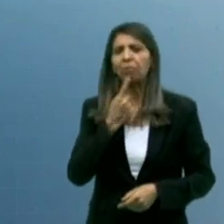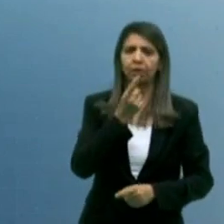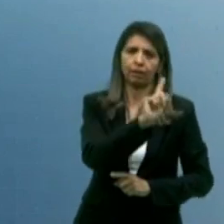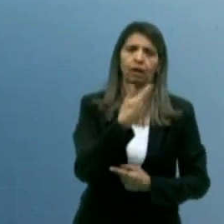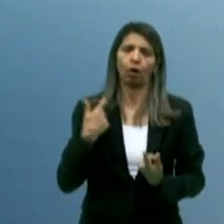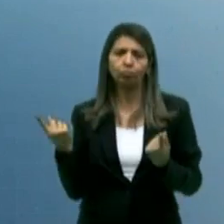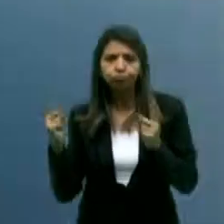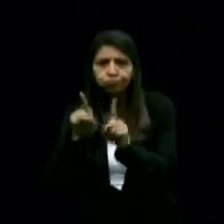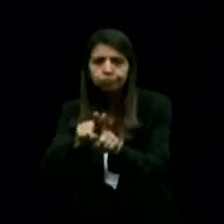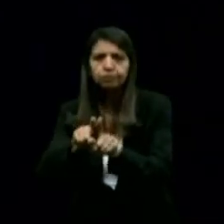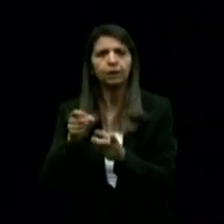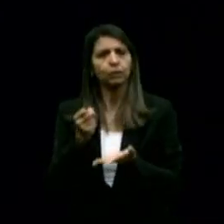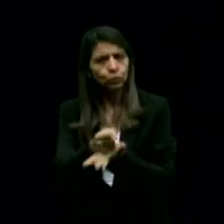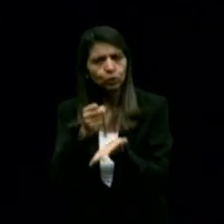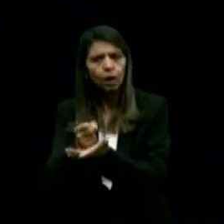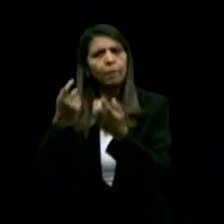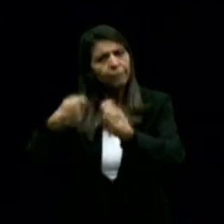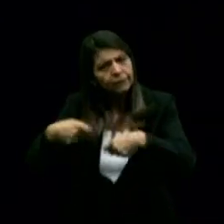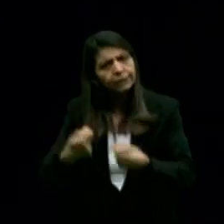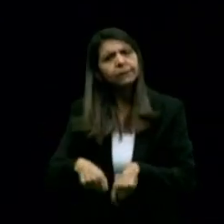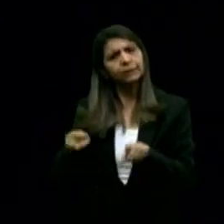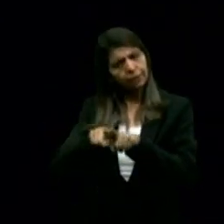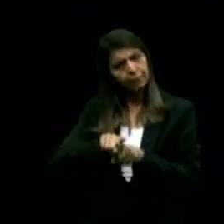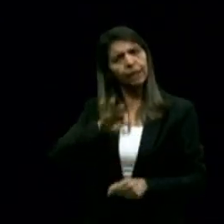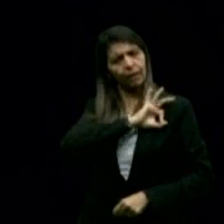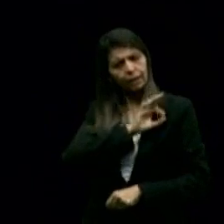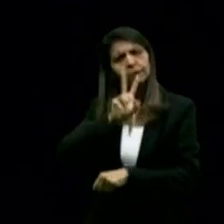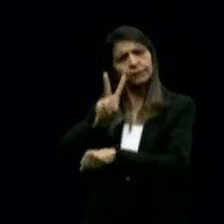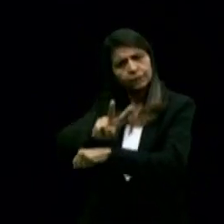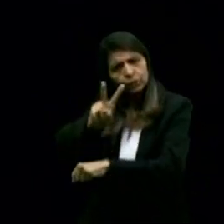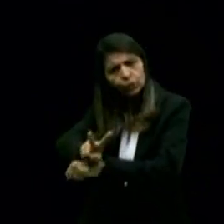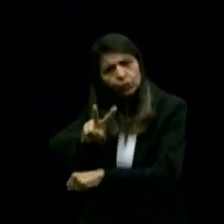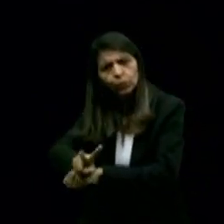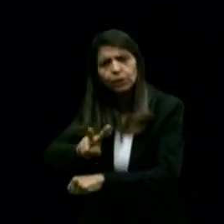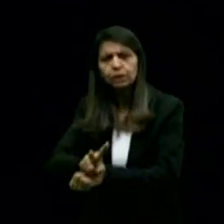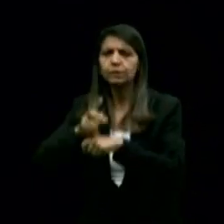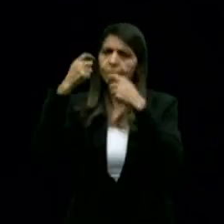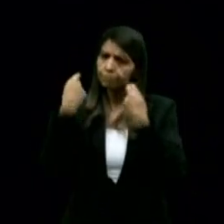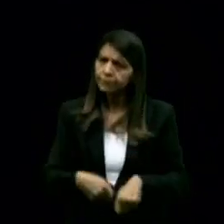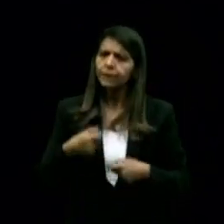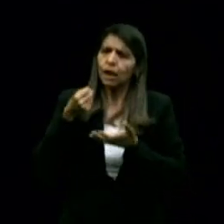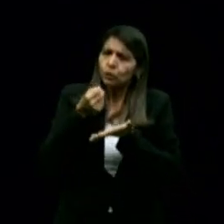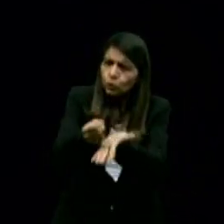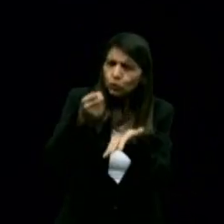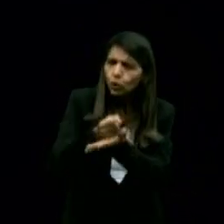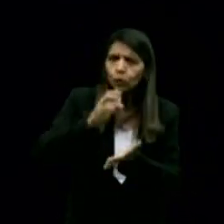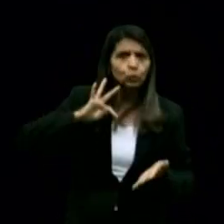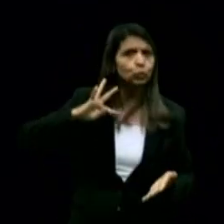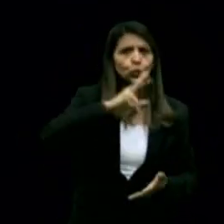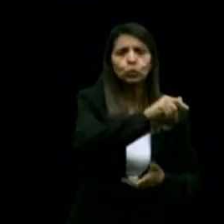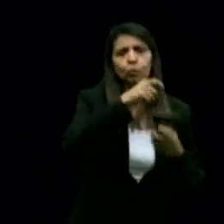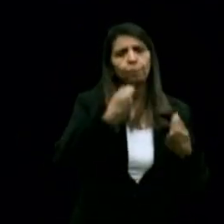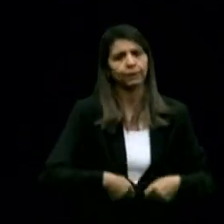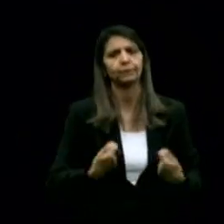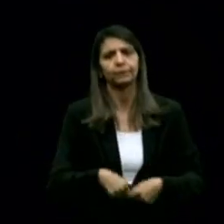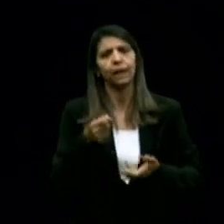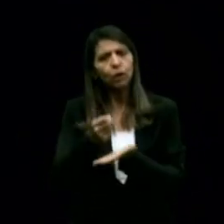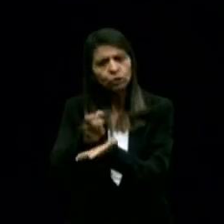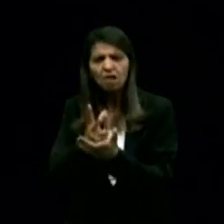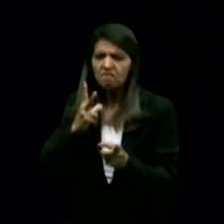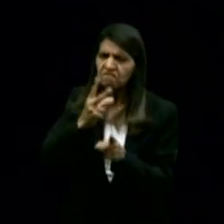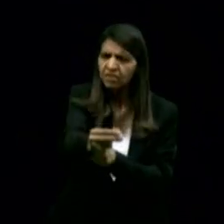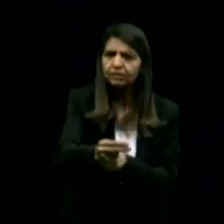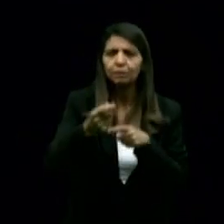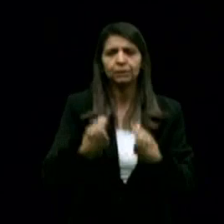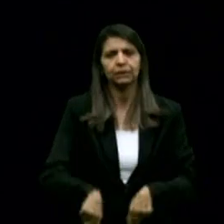vai estar perto do homem do campo, que precisa também de segurança pública. O homem do campo precisa e nós vamos dar tudo o que precisa para as famílias para a gente vencer